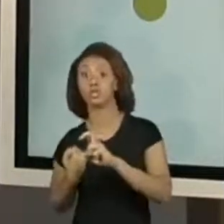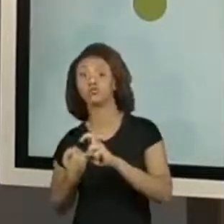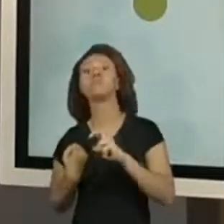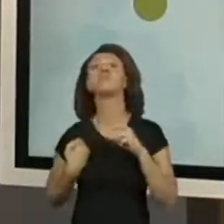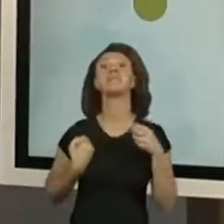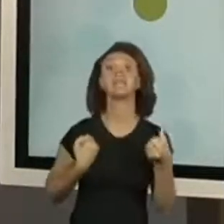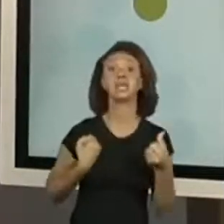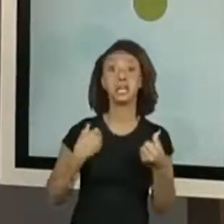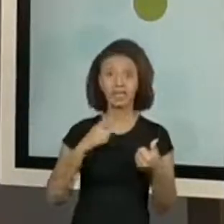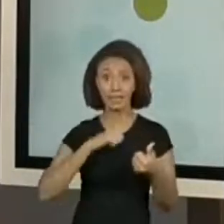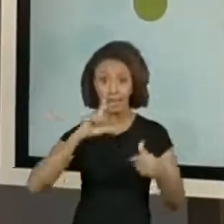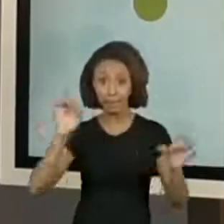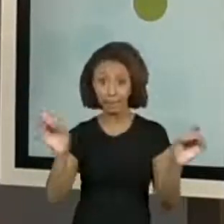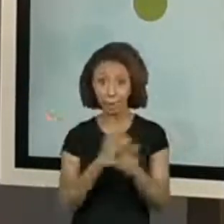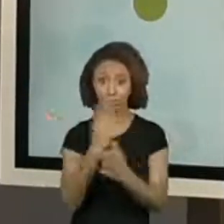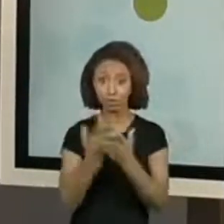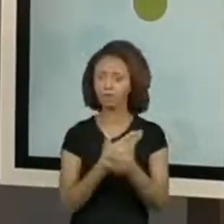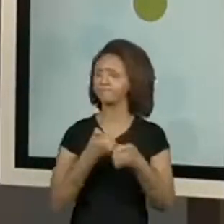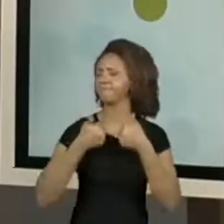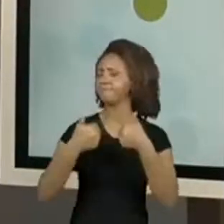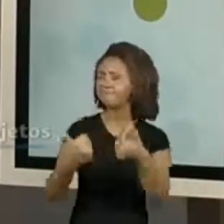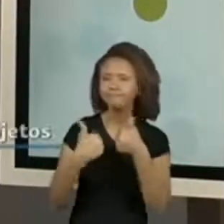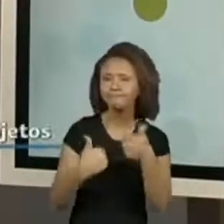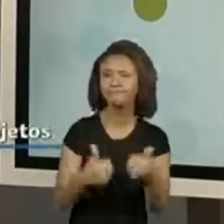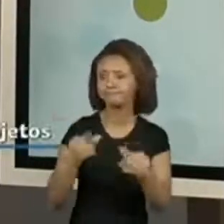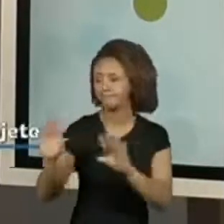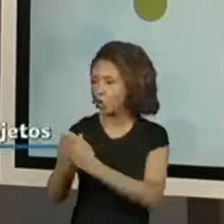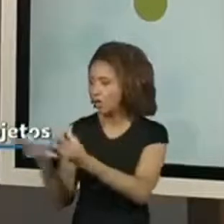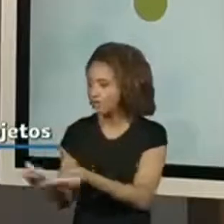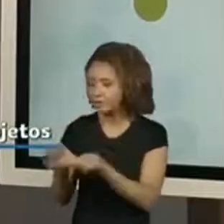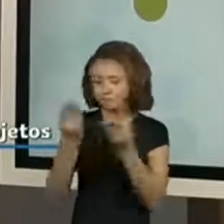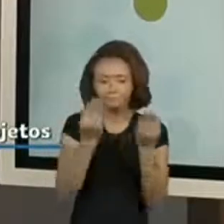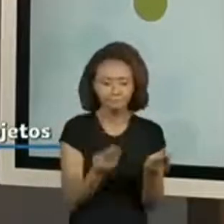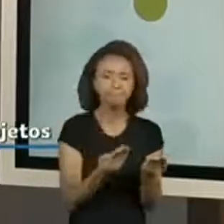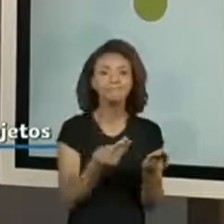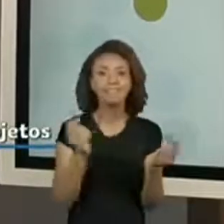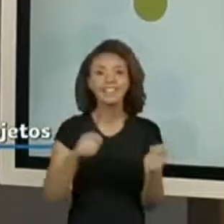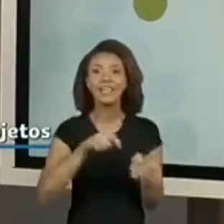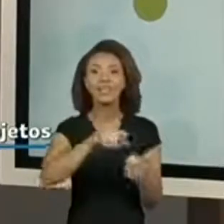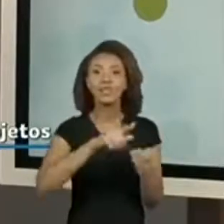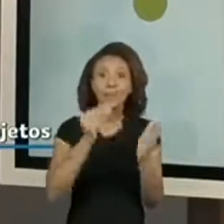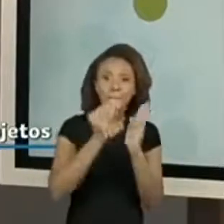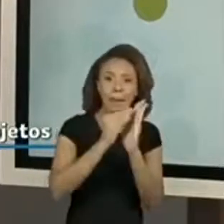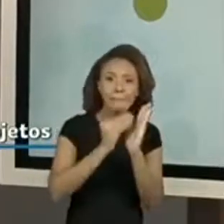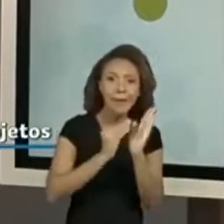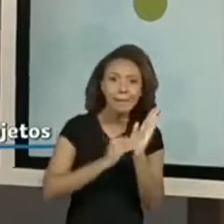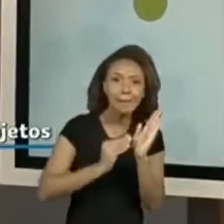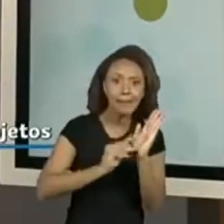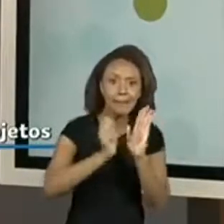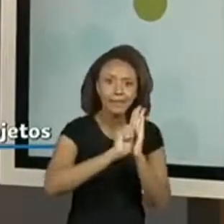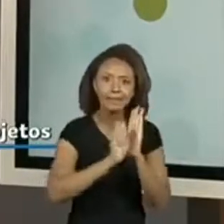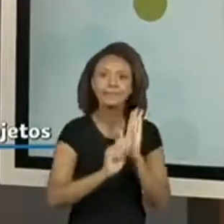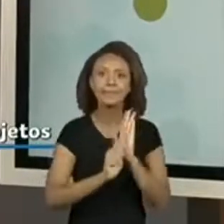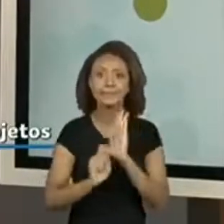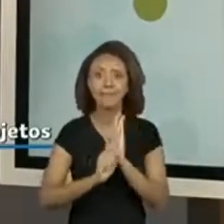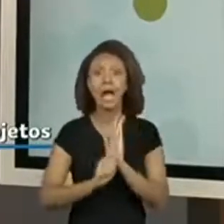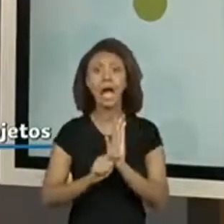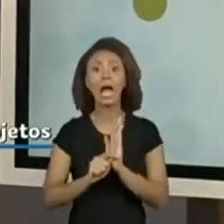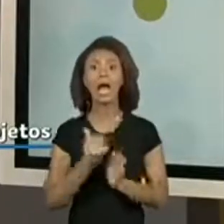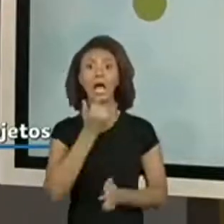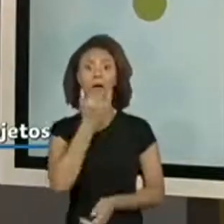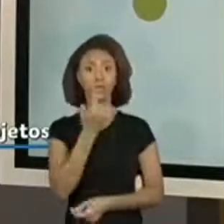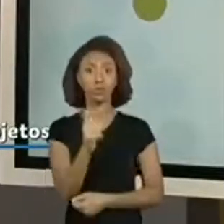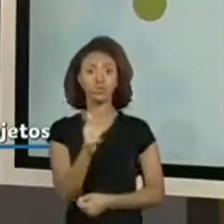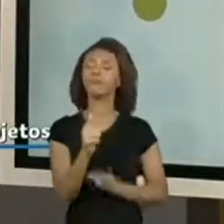material? Ótimo! Já vai pegando ele e deixando aí separado porque você vai poder fazer o registro aí nesse material. Não tem?